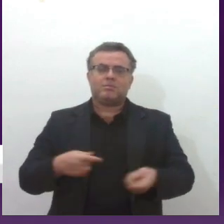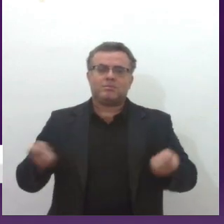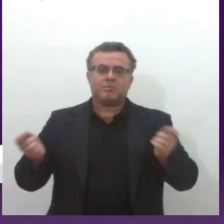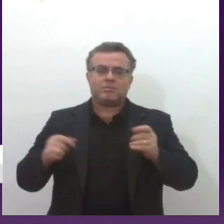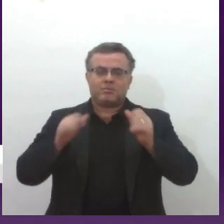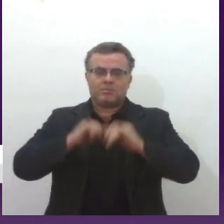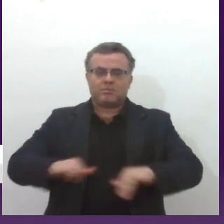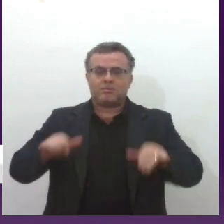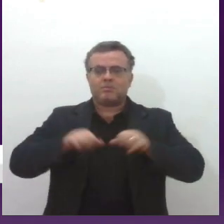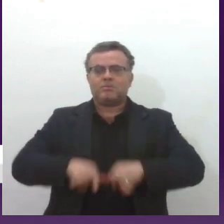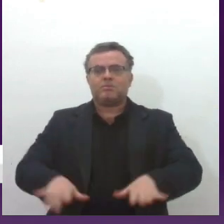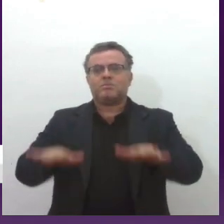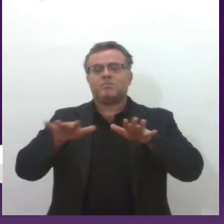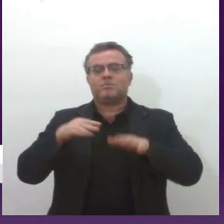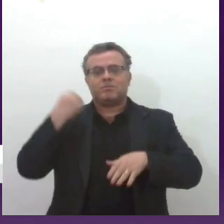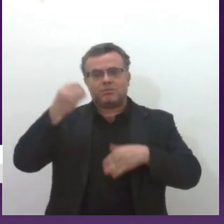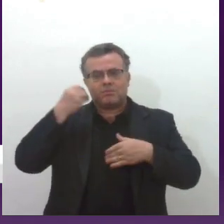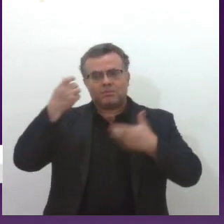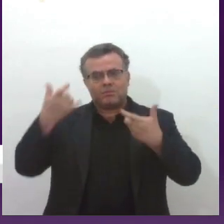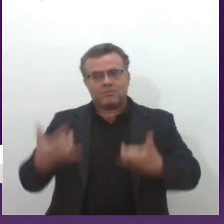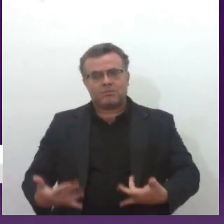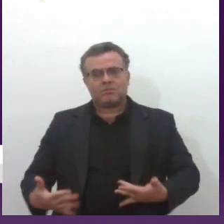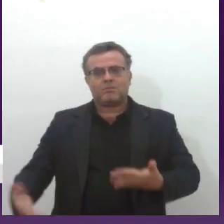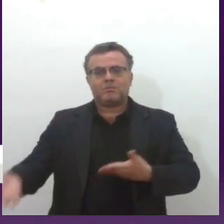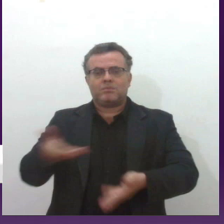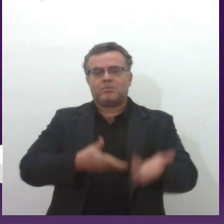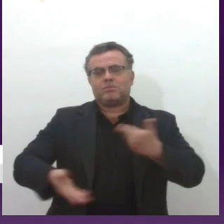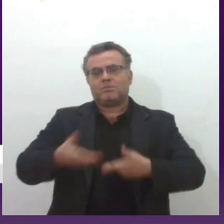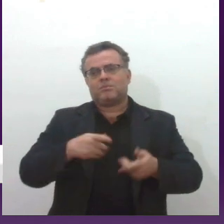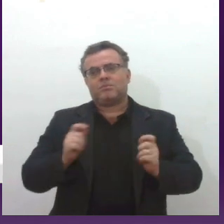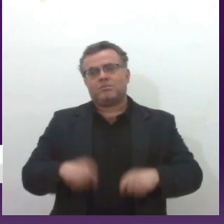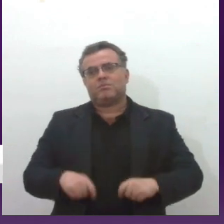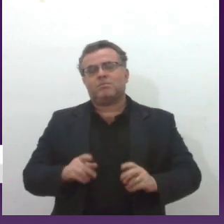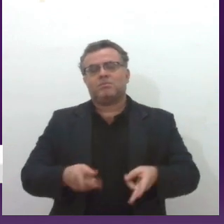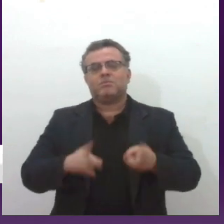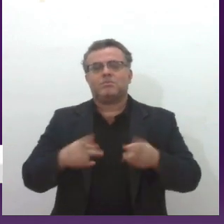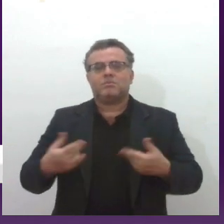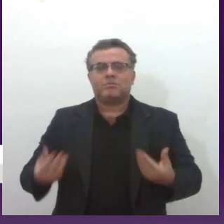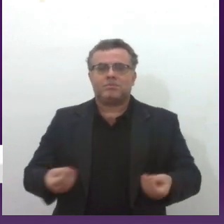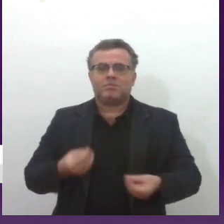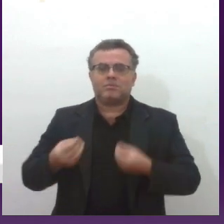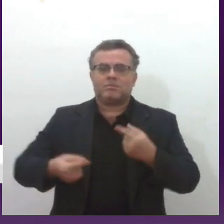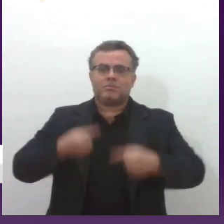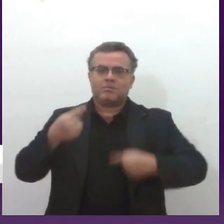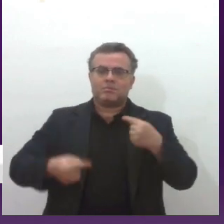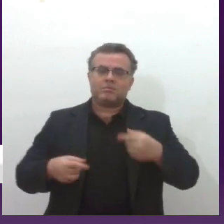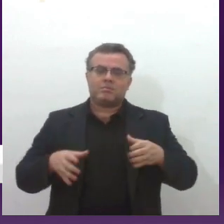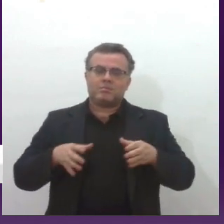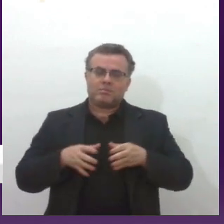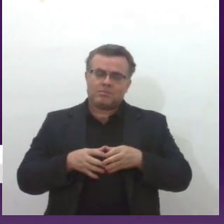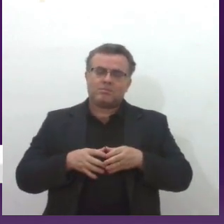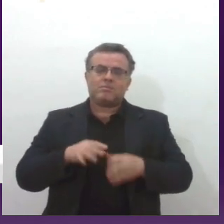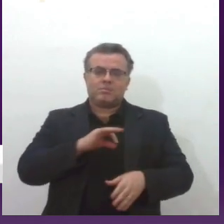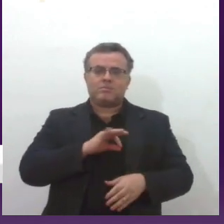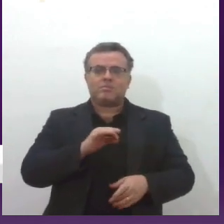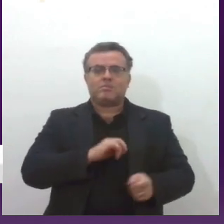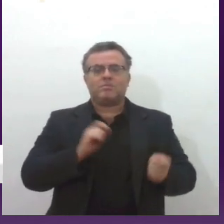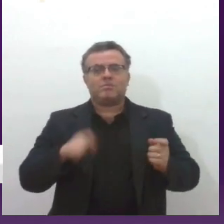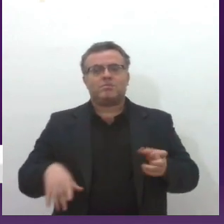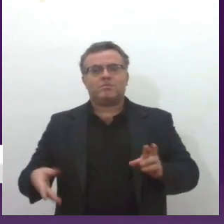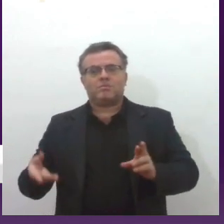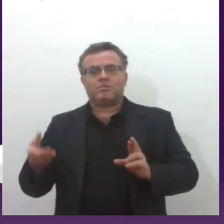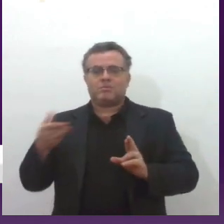nossa experiência lá e fazer essa rede de contatos, e as polícias militares também estão usando como referência,